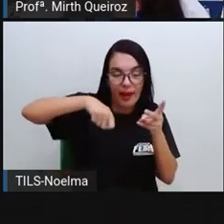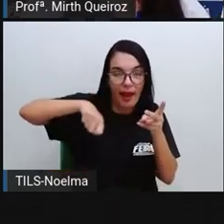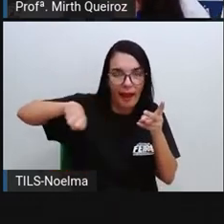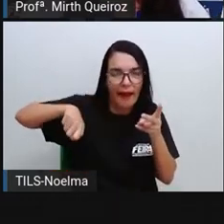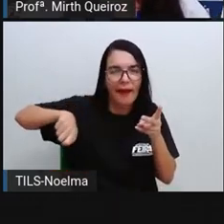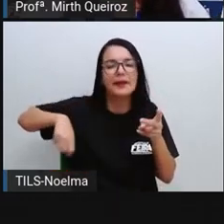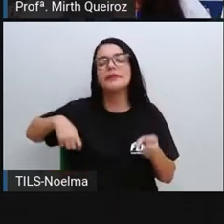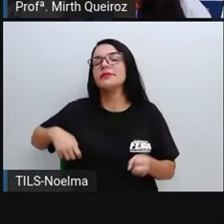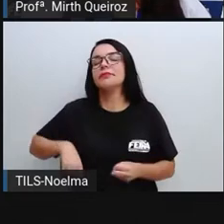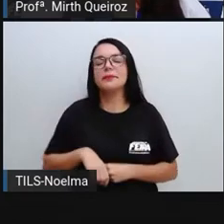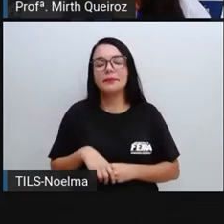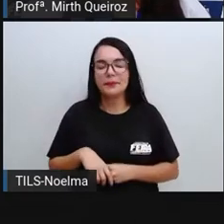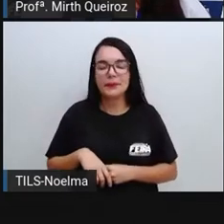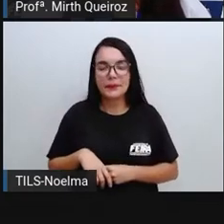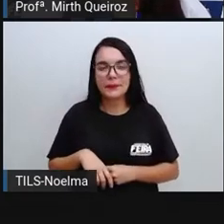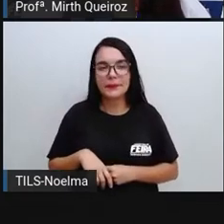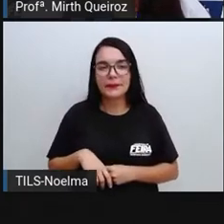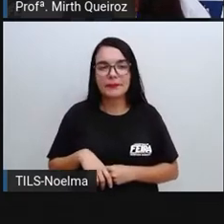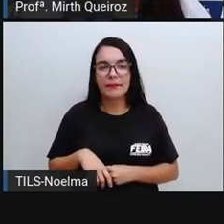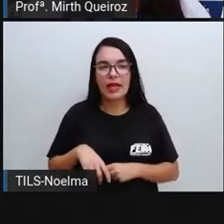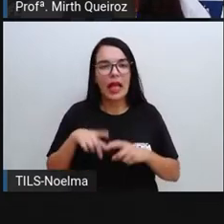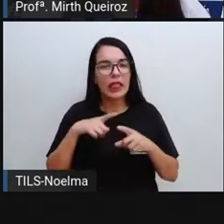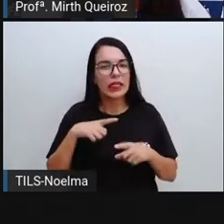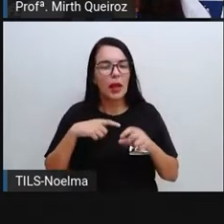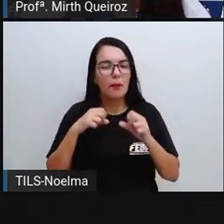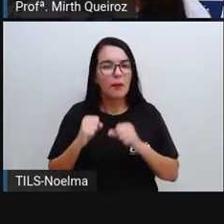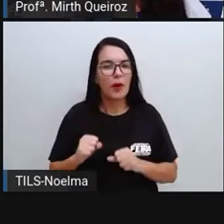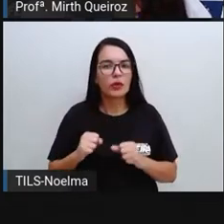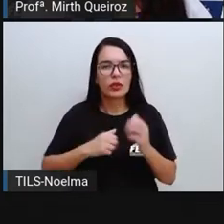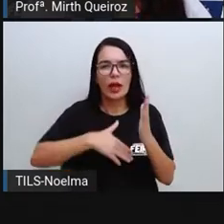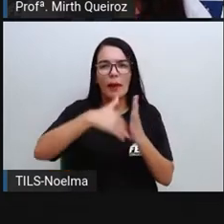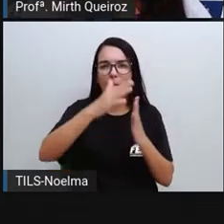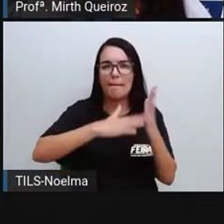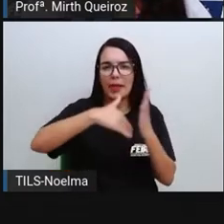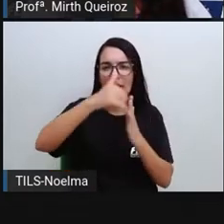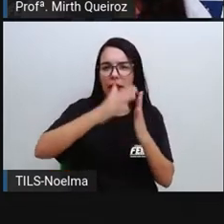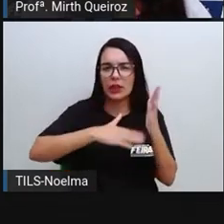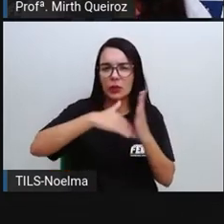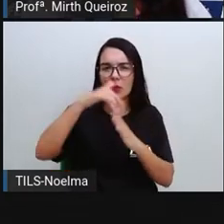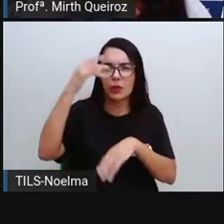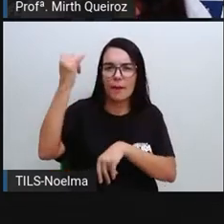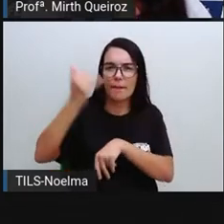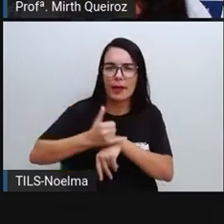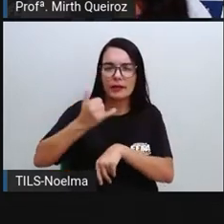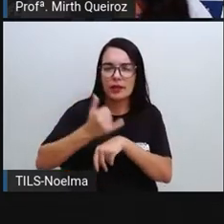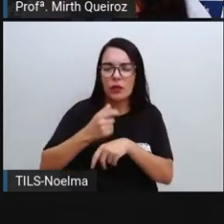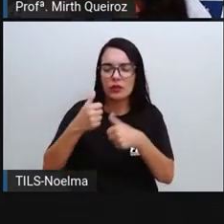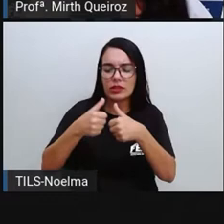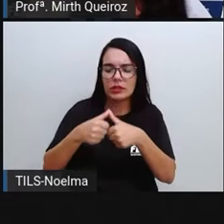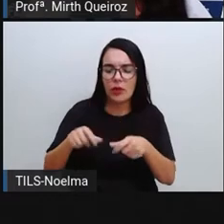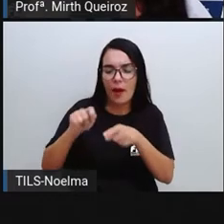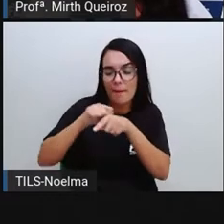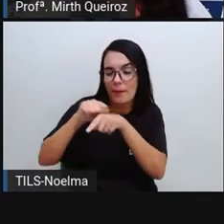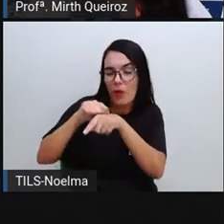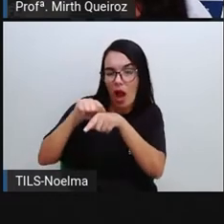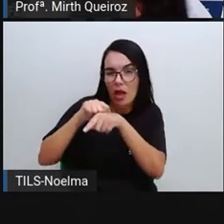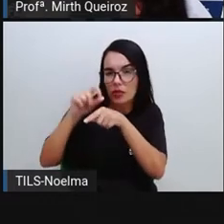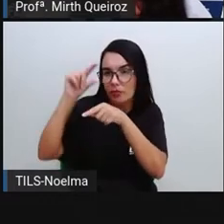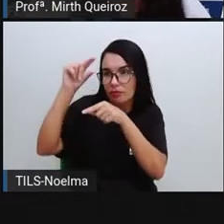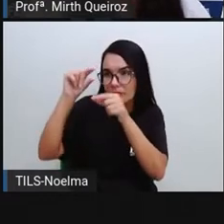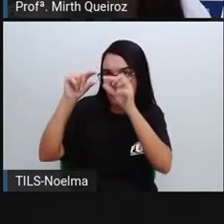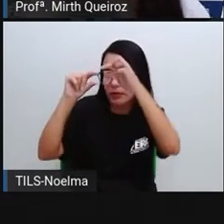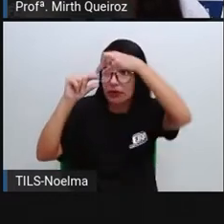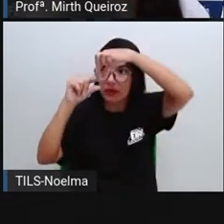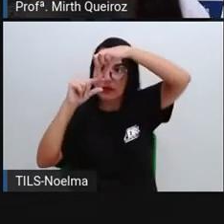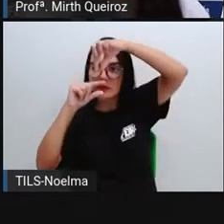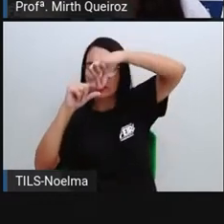né? Utiliza para escrever. A gente pode ter também a parte metalizada, que é o que vai segurar a borrachinha, porque tem alguns lápis que tem borracha, né?